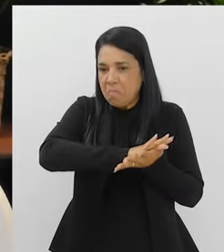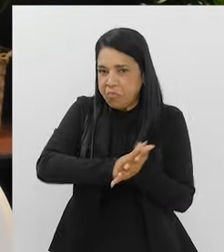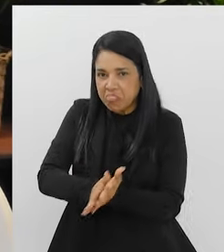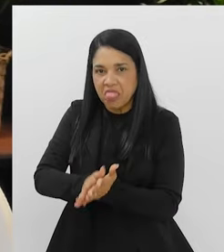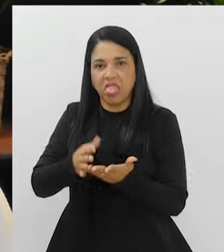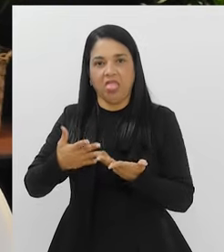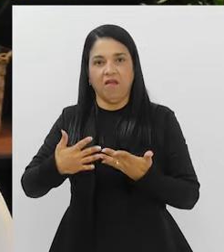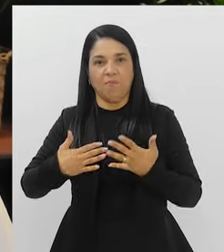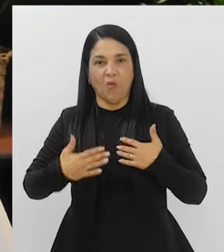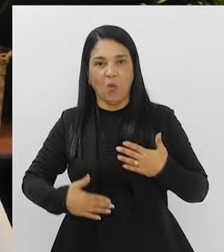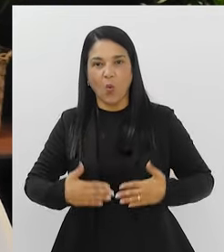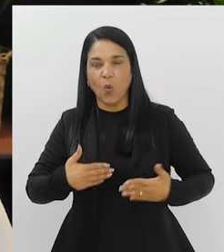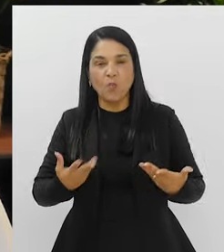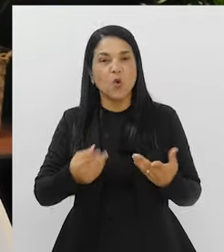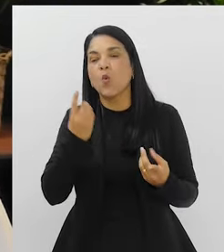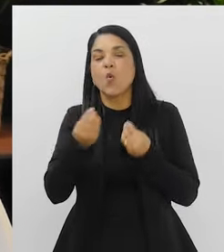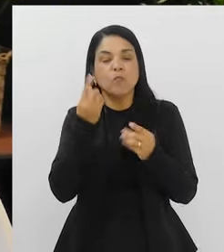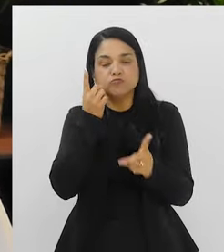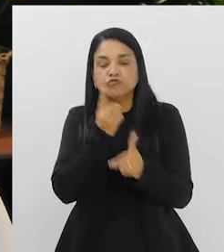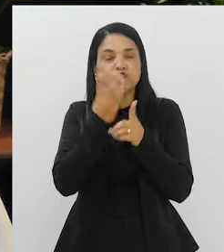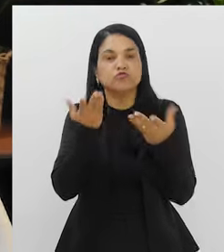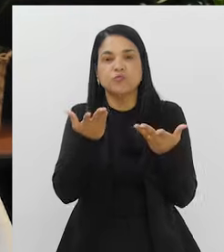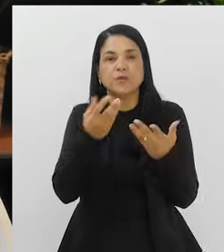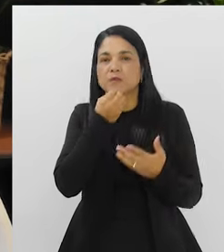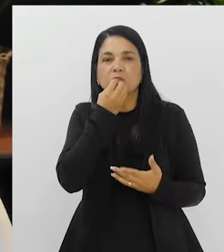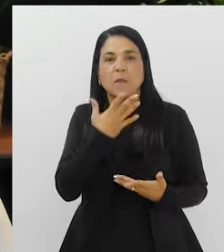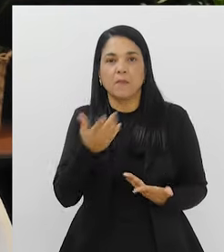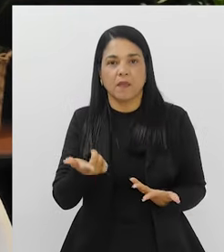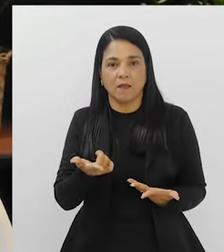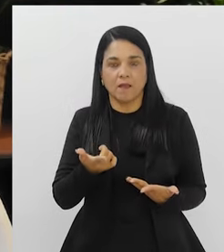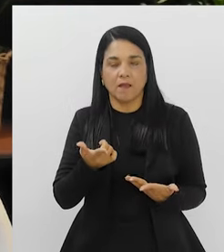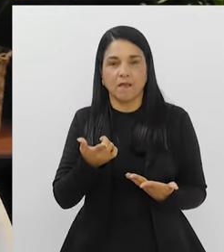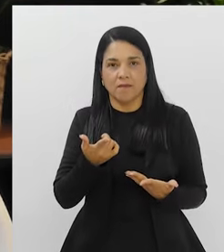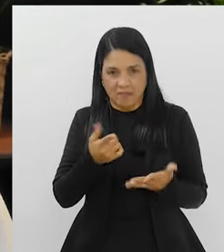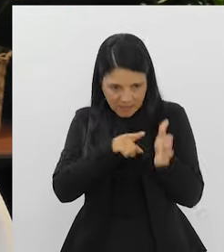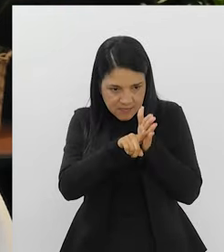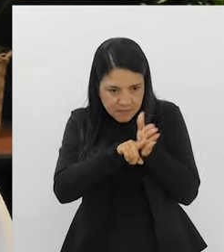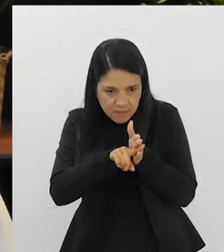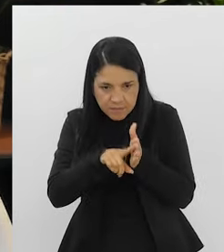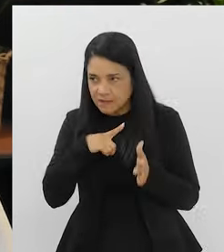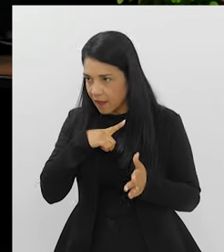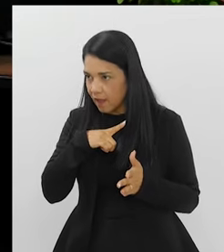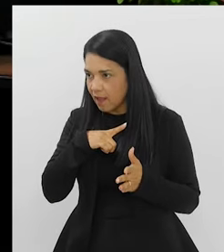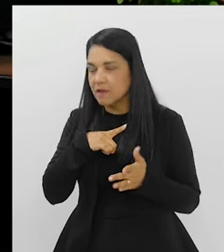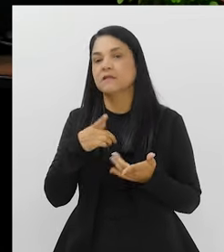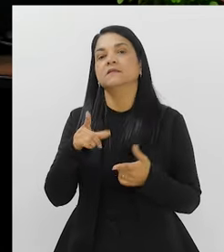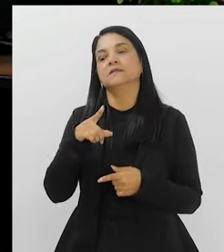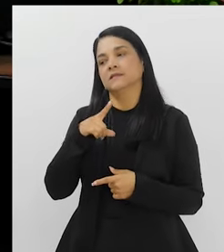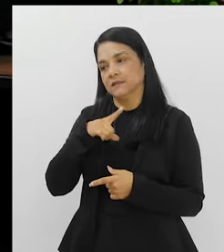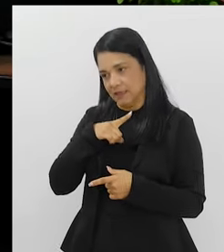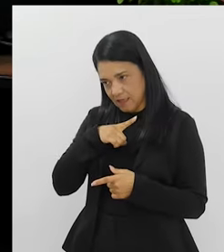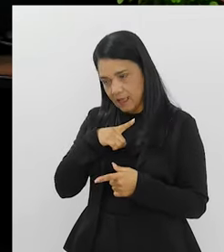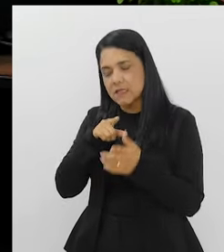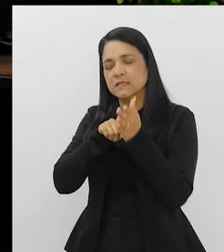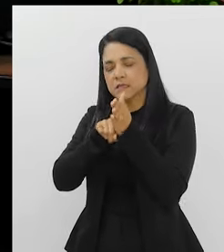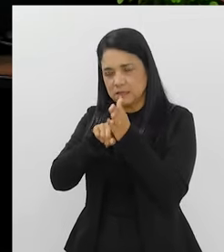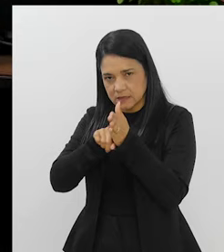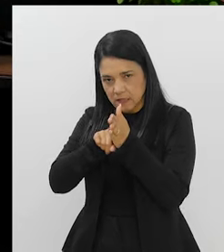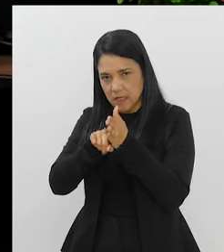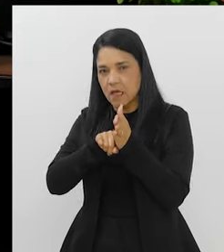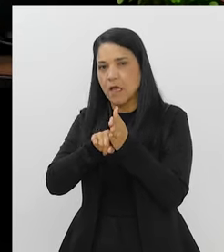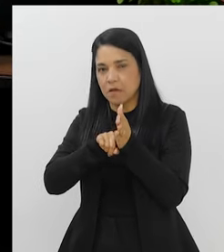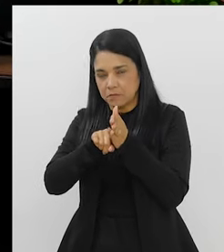flora intestinal quase que na totalidade, como é que eu descubro que ela não está bem? Tem algum exame que você passa? A gente, nós temos alguns